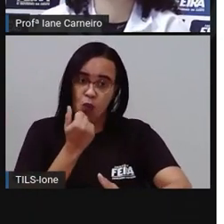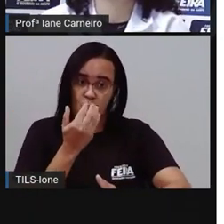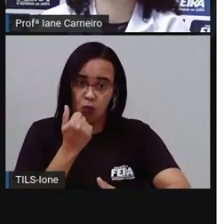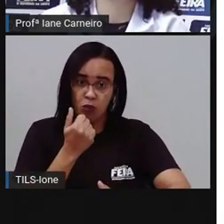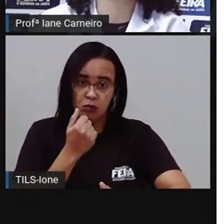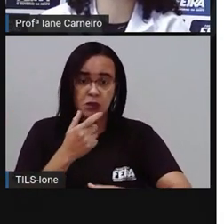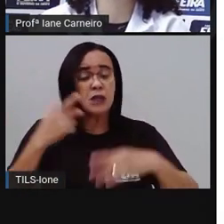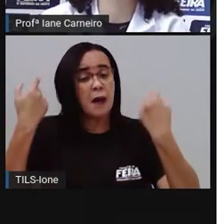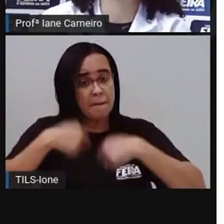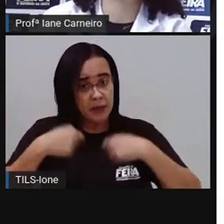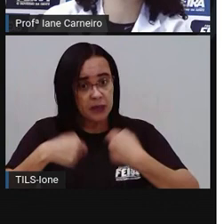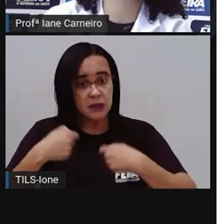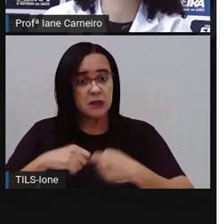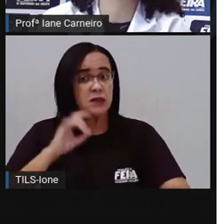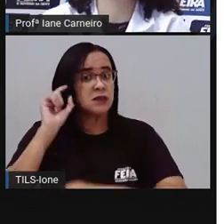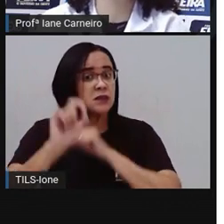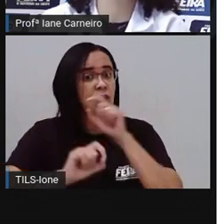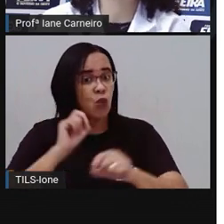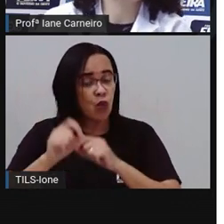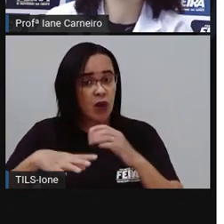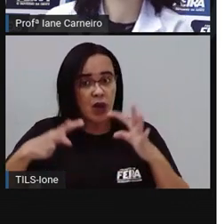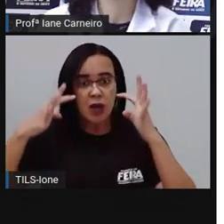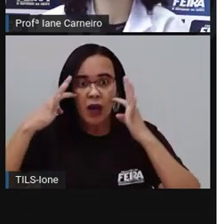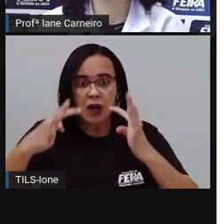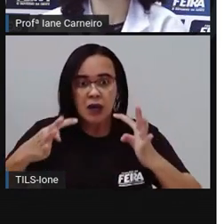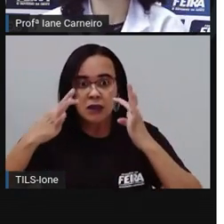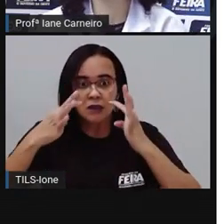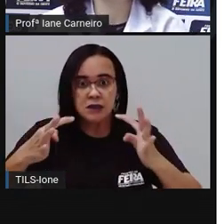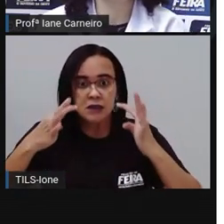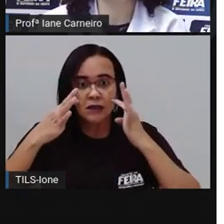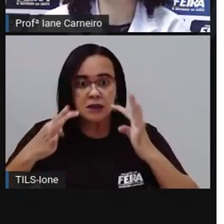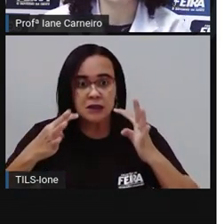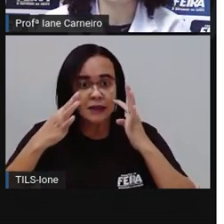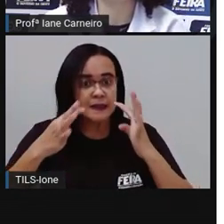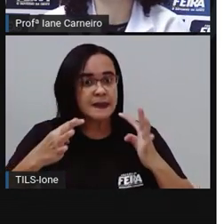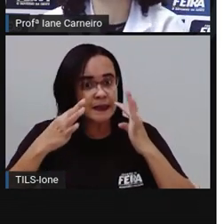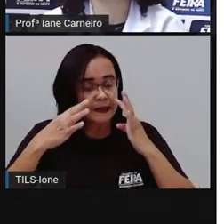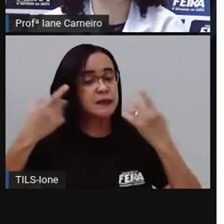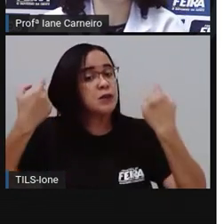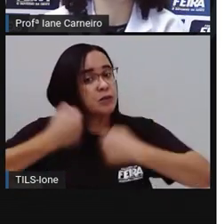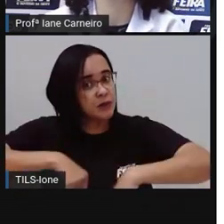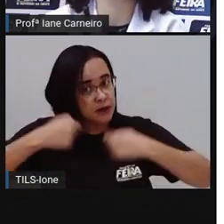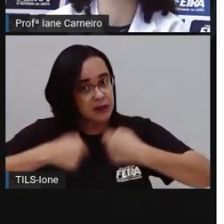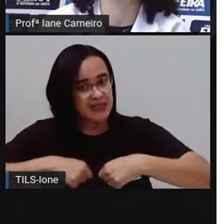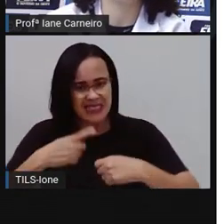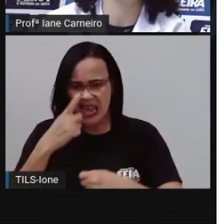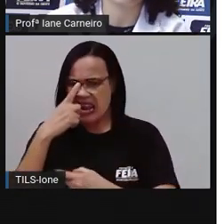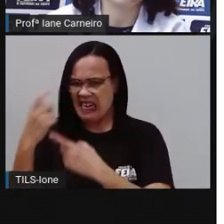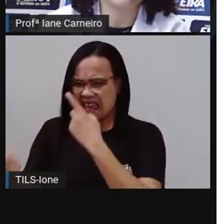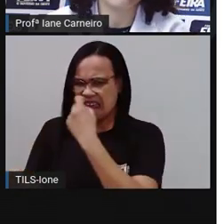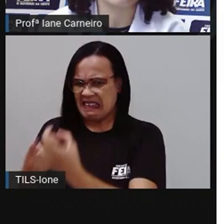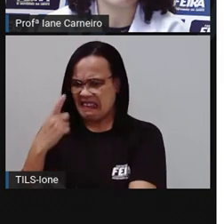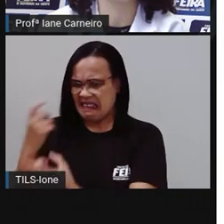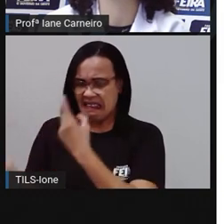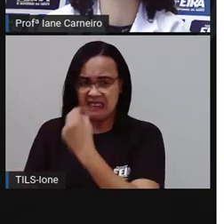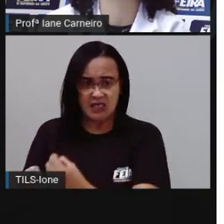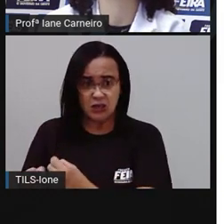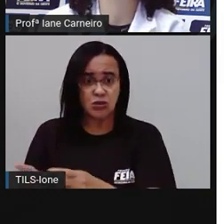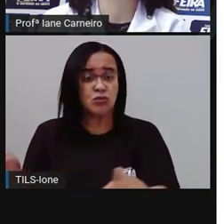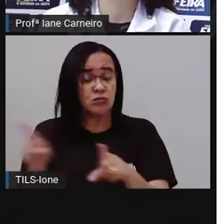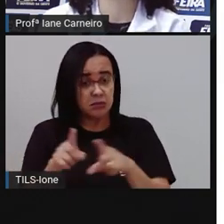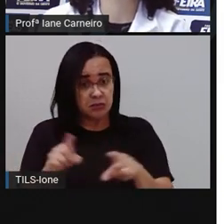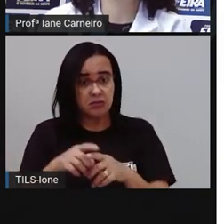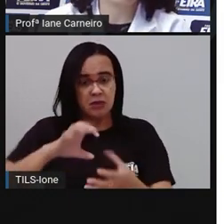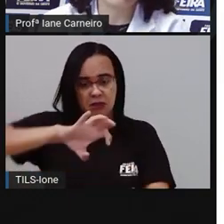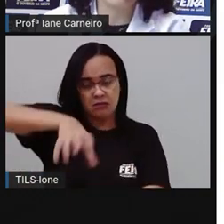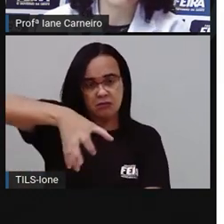é importante ter atenção não somente com o ambiente, mas também com os utensílios e com o lixo, Então, lavar direitinho a louça,